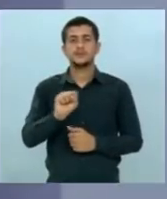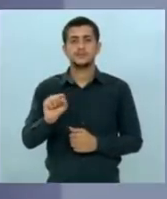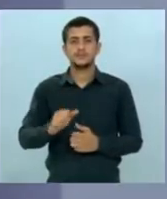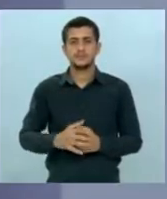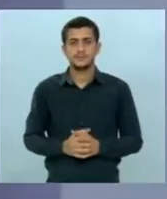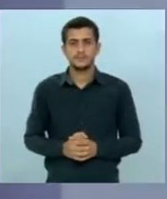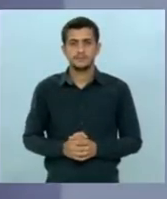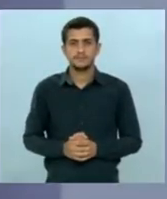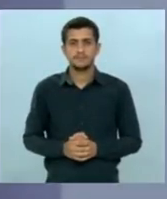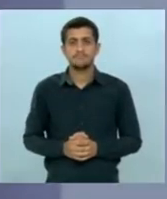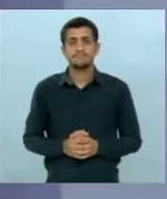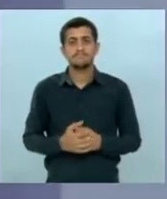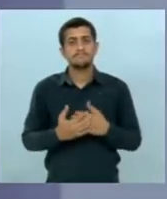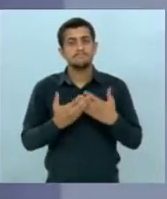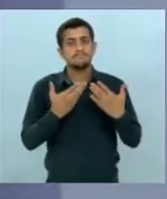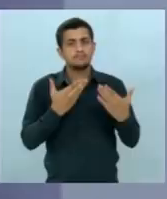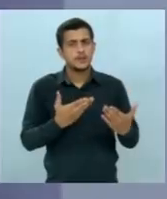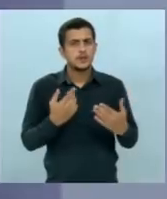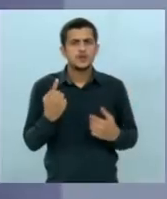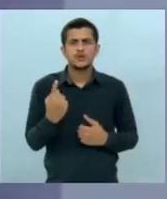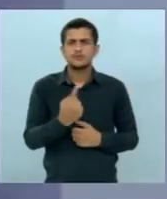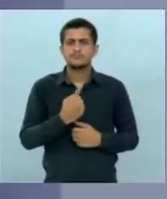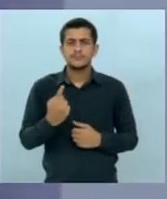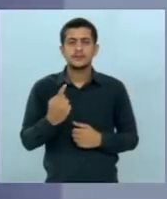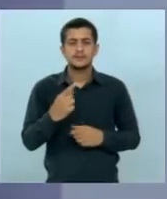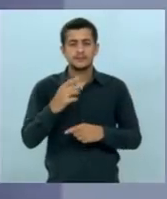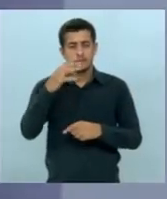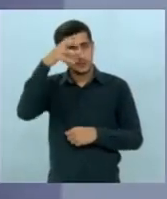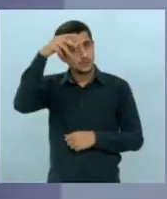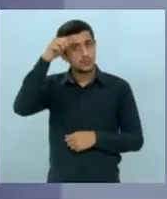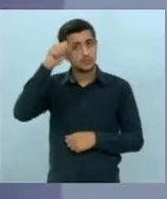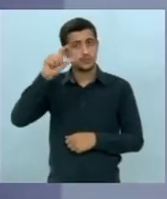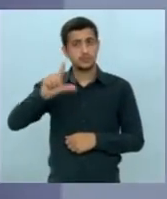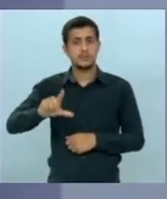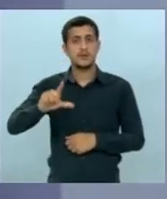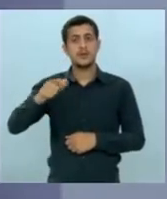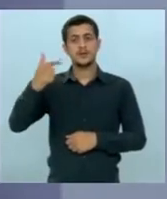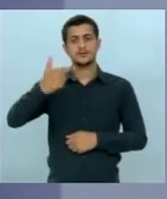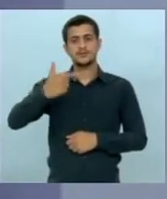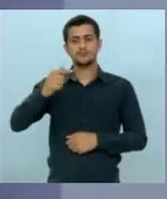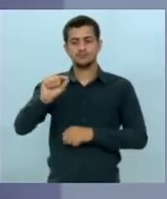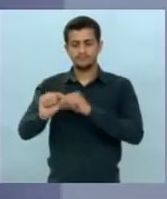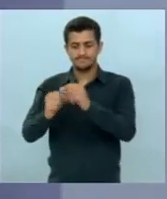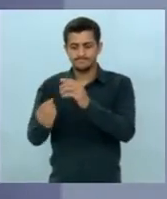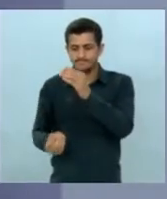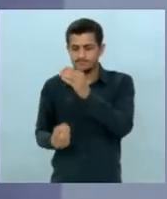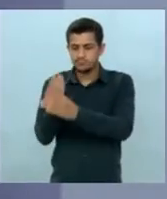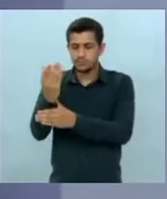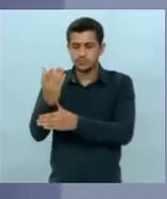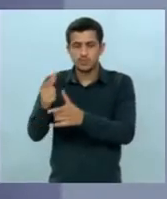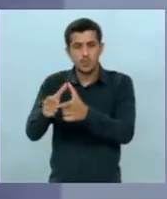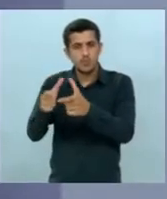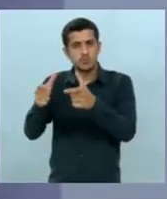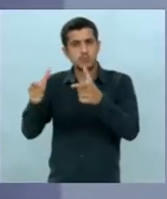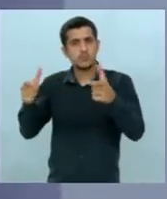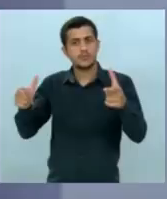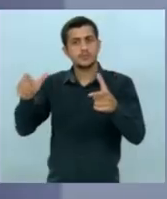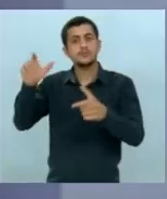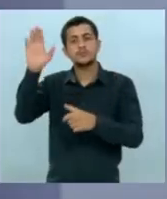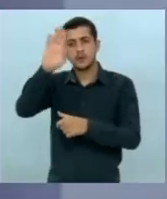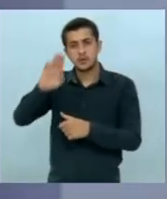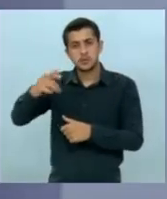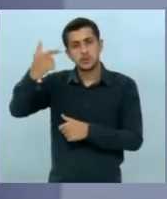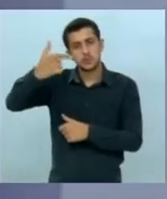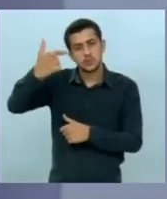agora candidato nós temos no Mato Grosso do Sul a segunda maior geração de empregos do Brasil enfrentamos